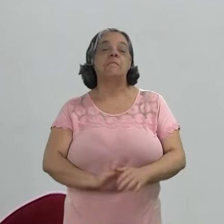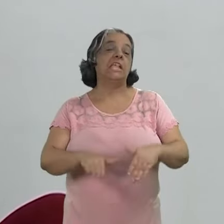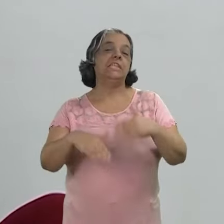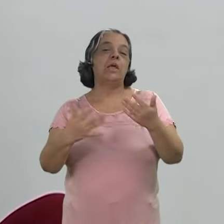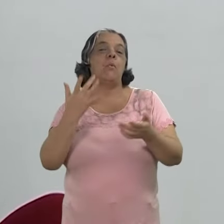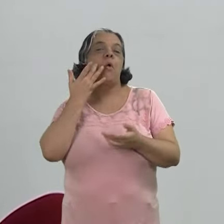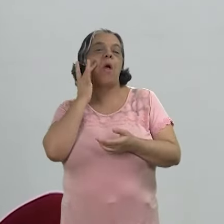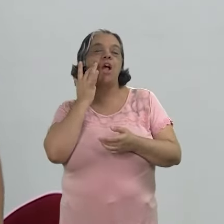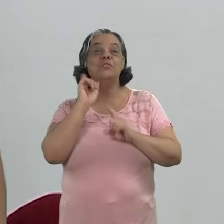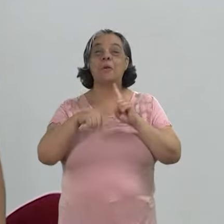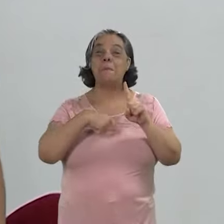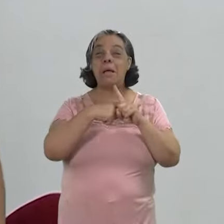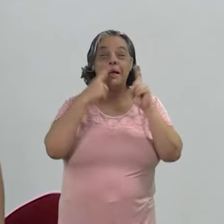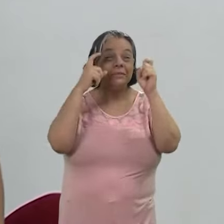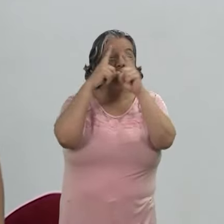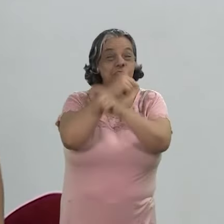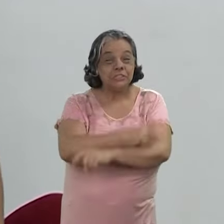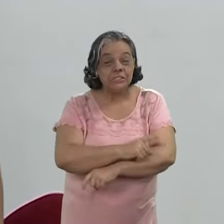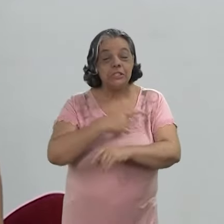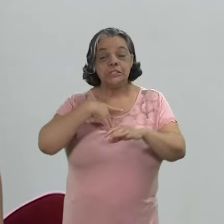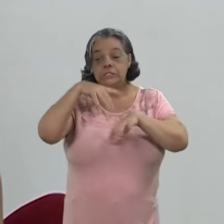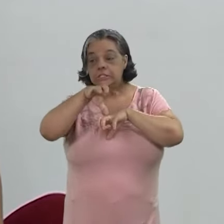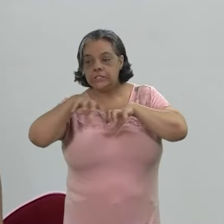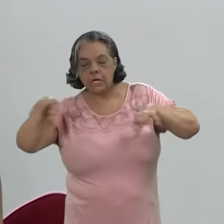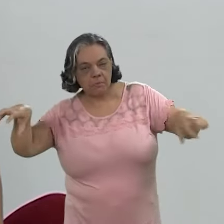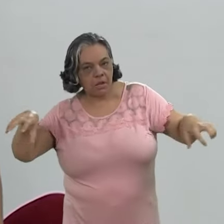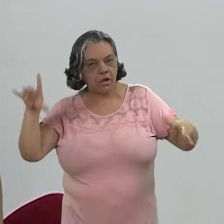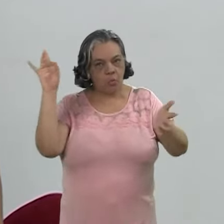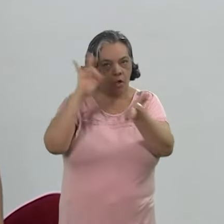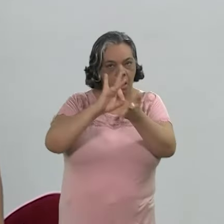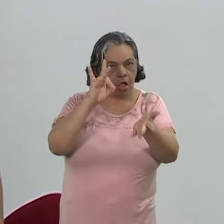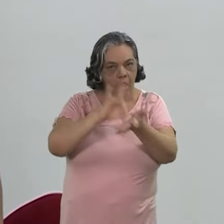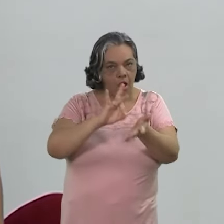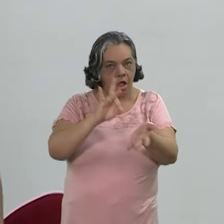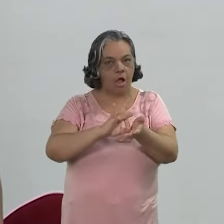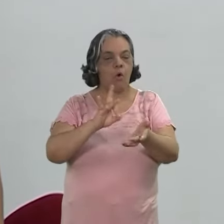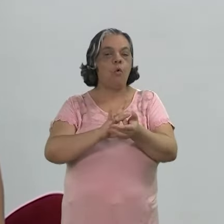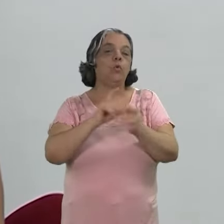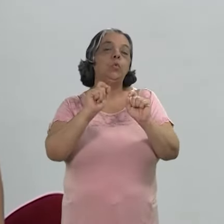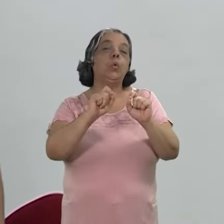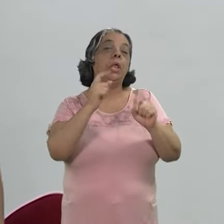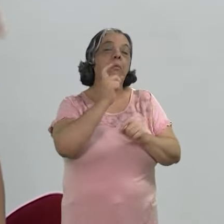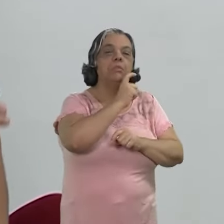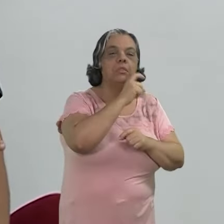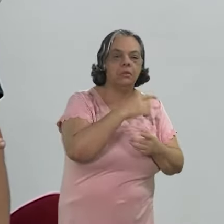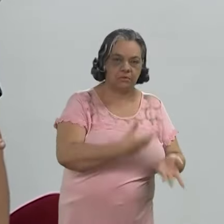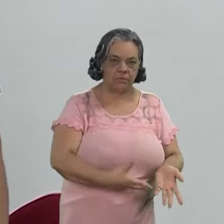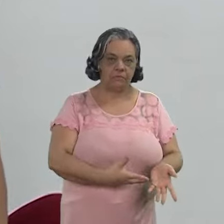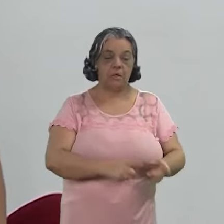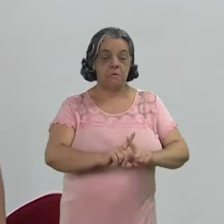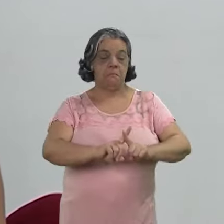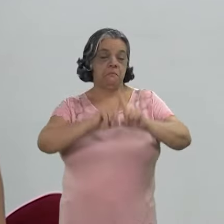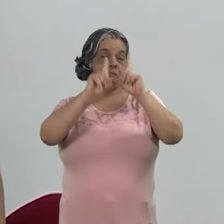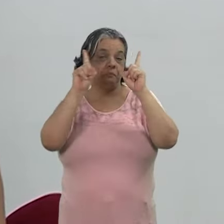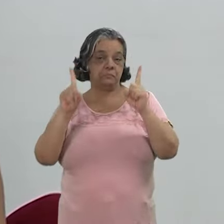Então, eu acho que vai ficando cada vez mais difícil, primeiro, separar o real do forjado,